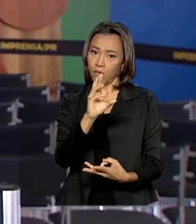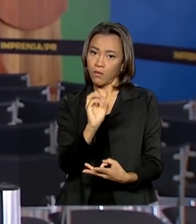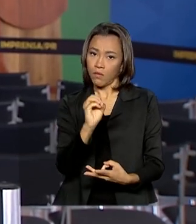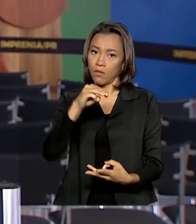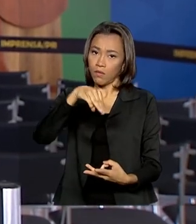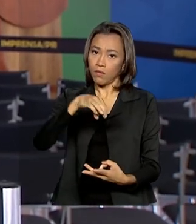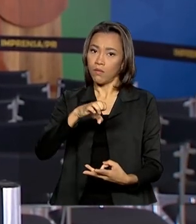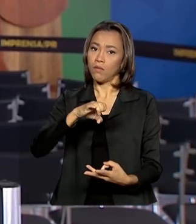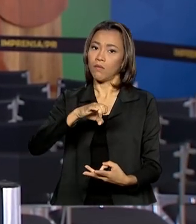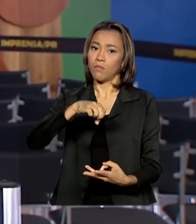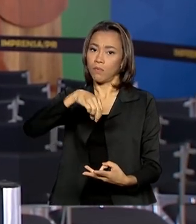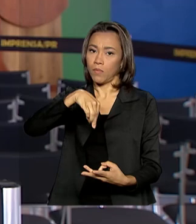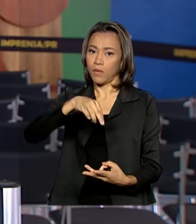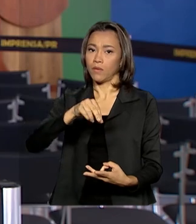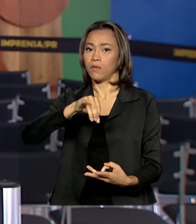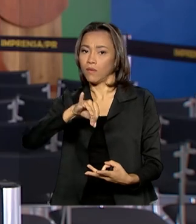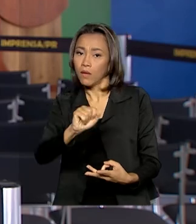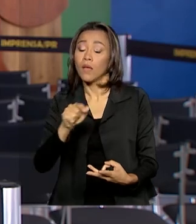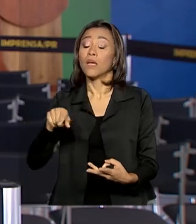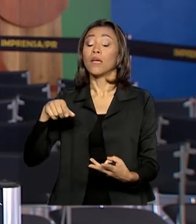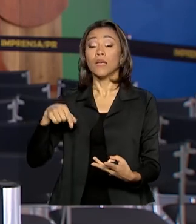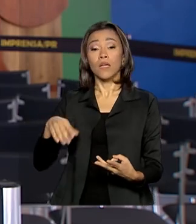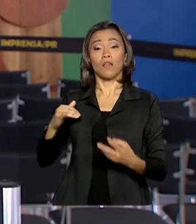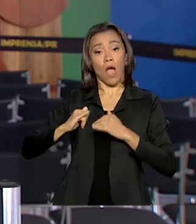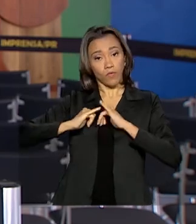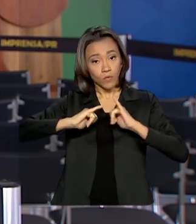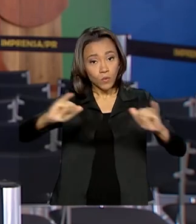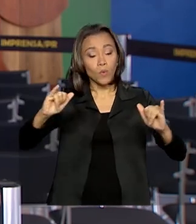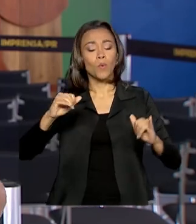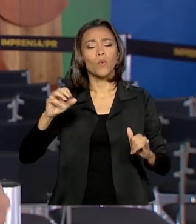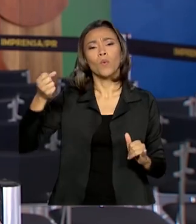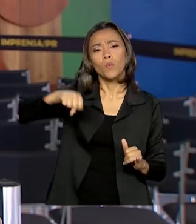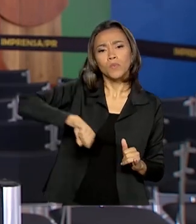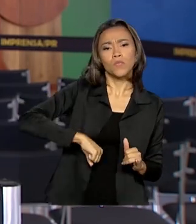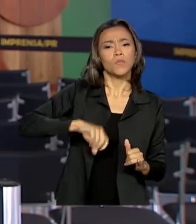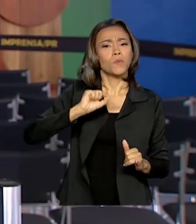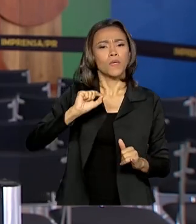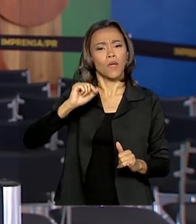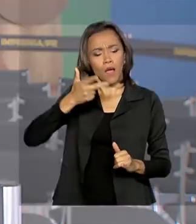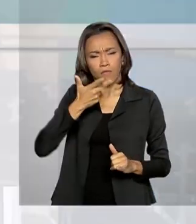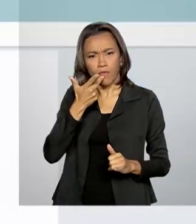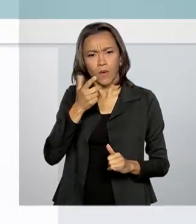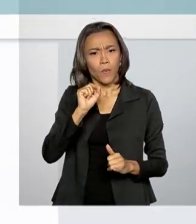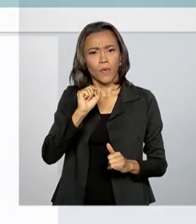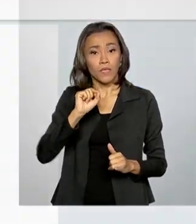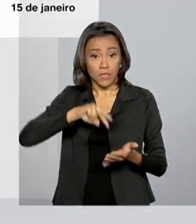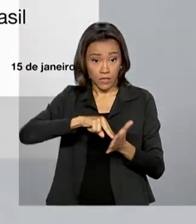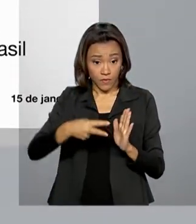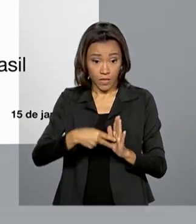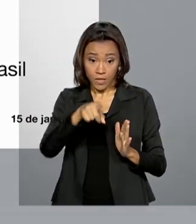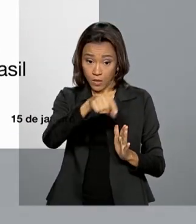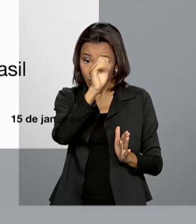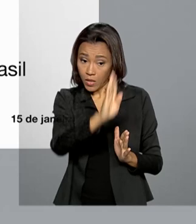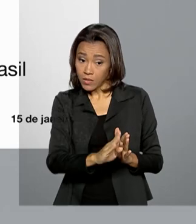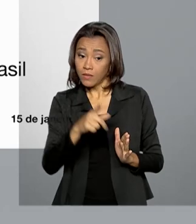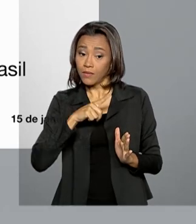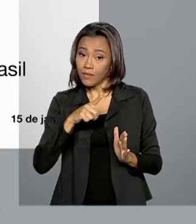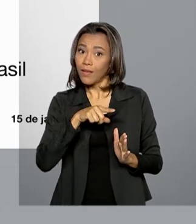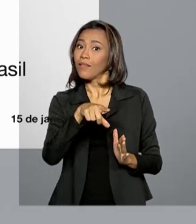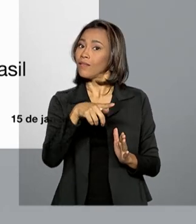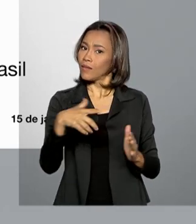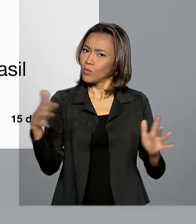Ernesto Araújo. Ele disse que o anúncio desse apoio comprova mais uma vez que o Brasil está construindo uma parceria